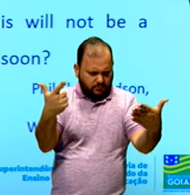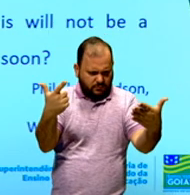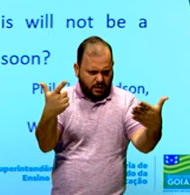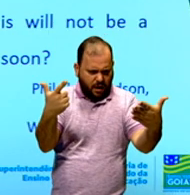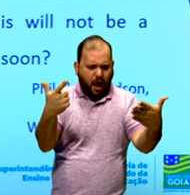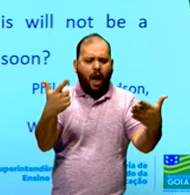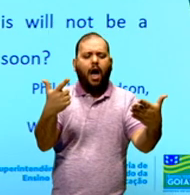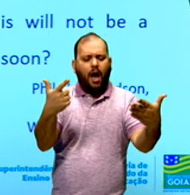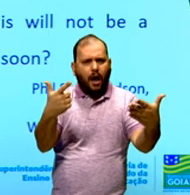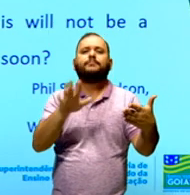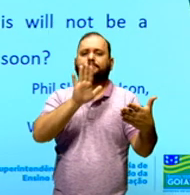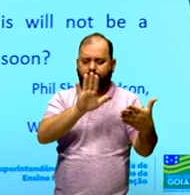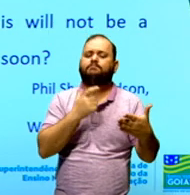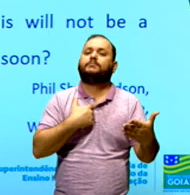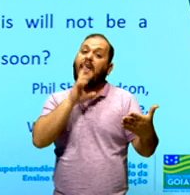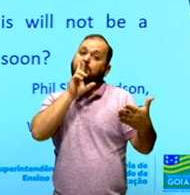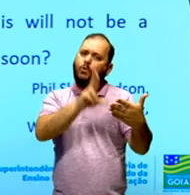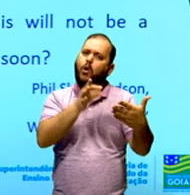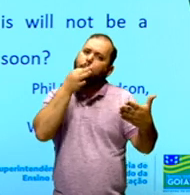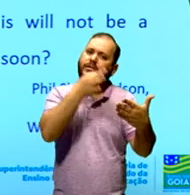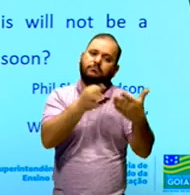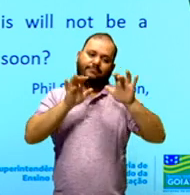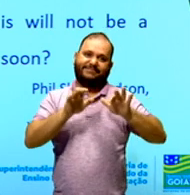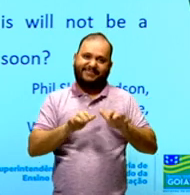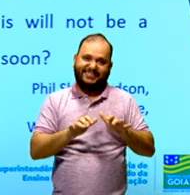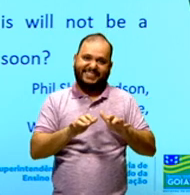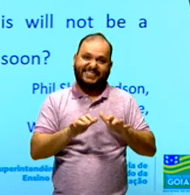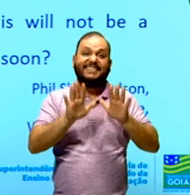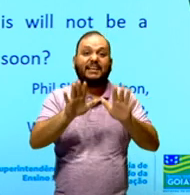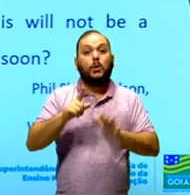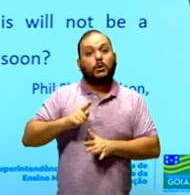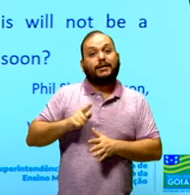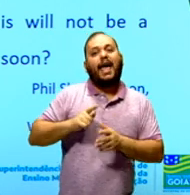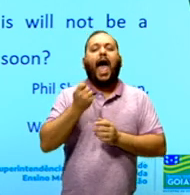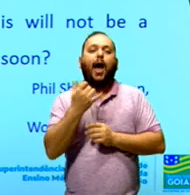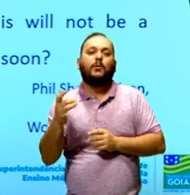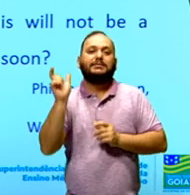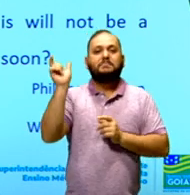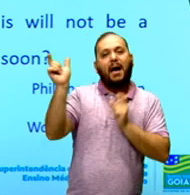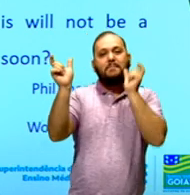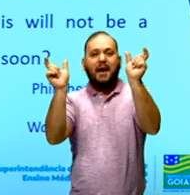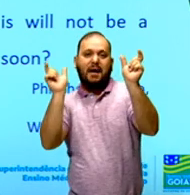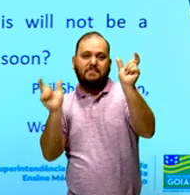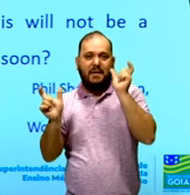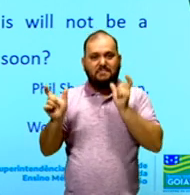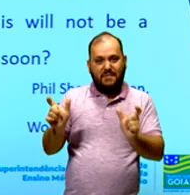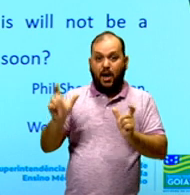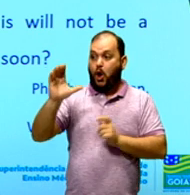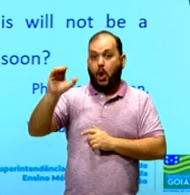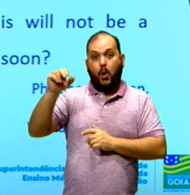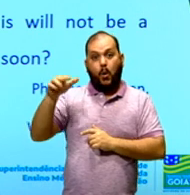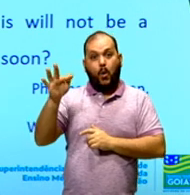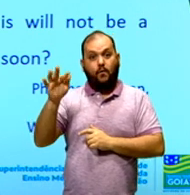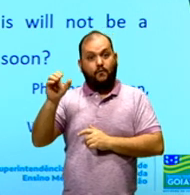adjetivos que vai nos ajudar a entender um pouco melhor essa carta. Então, a gente tem comfort, alone, confused, worry, new. Comfort, que